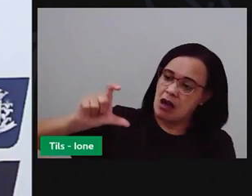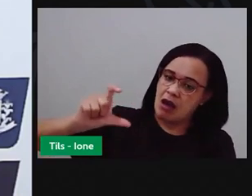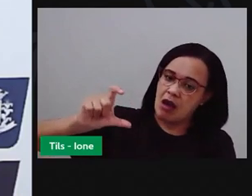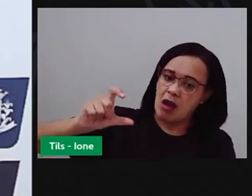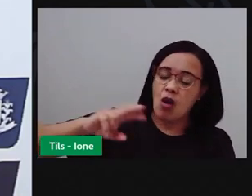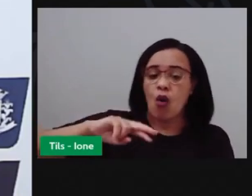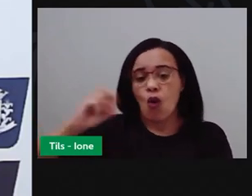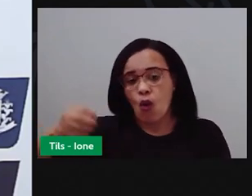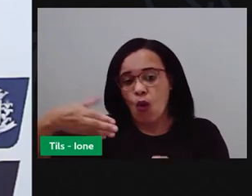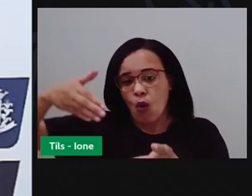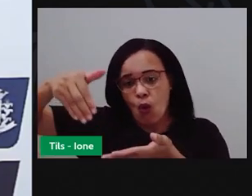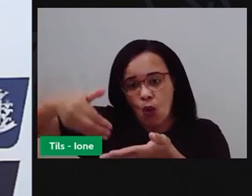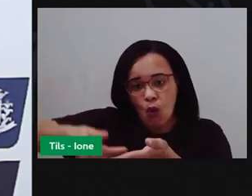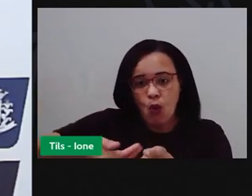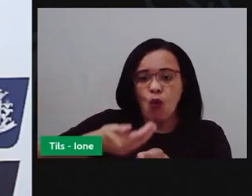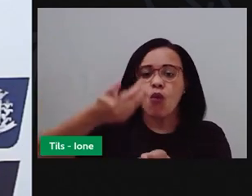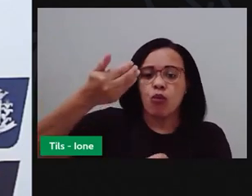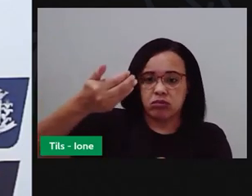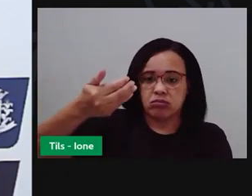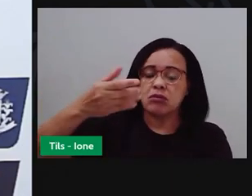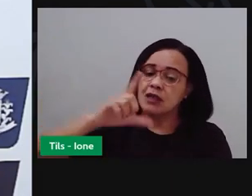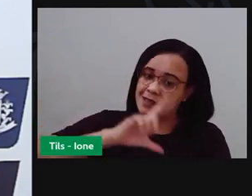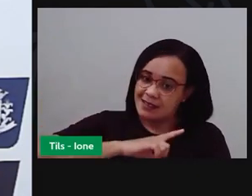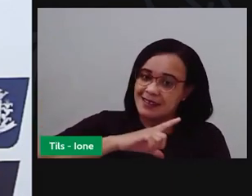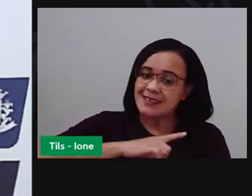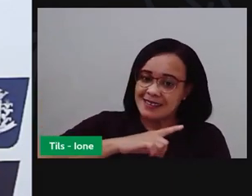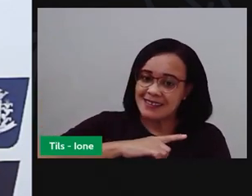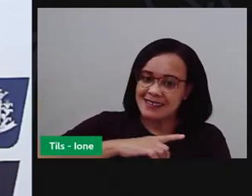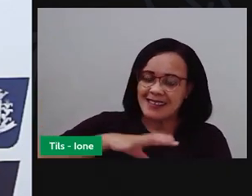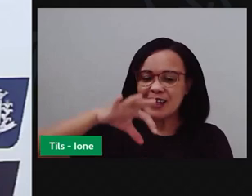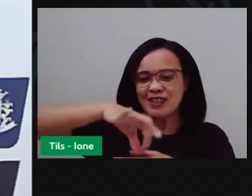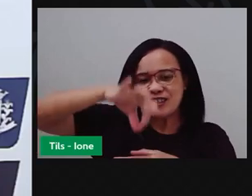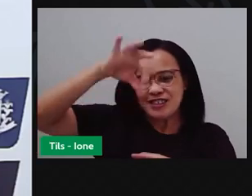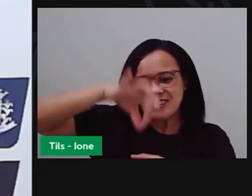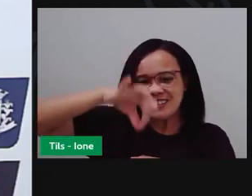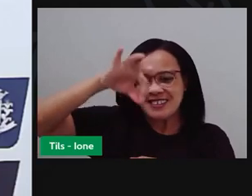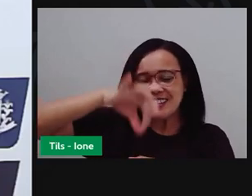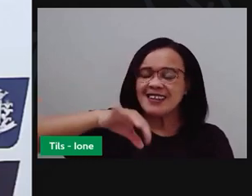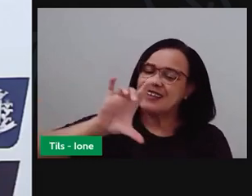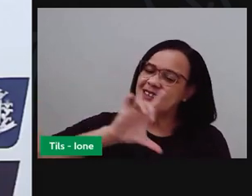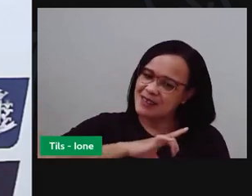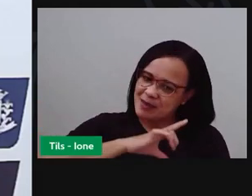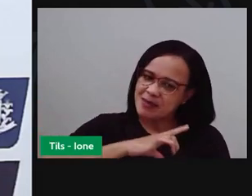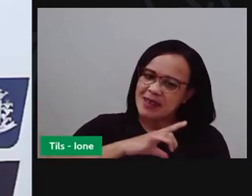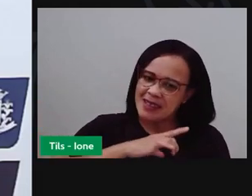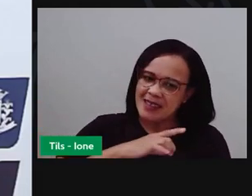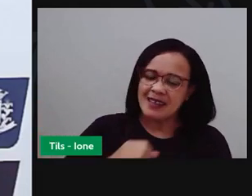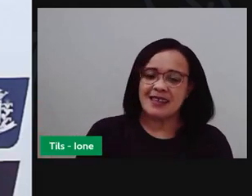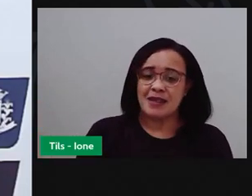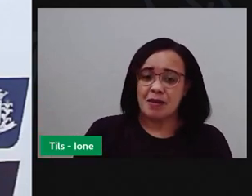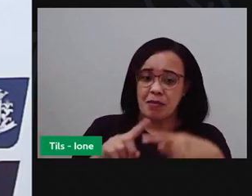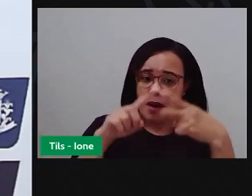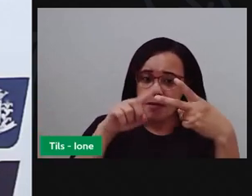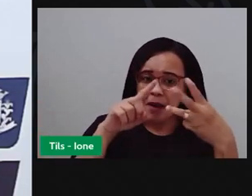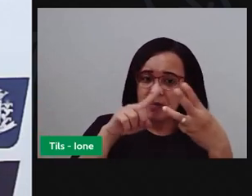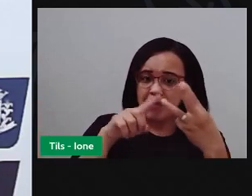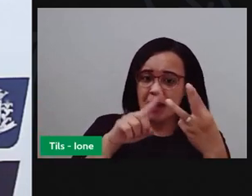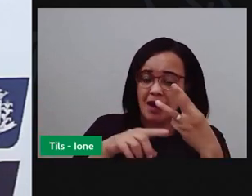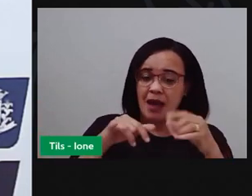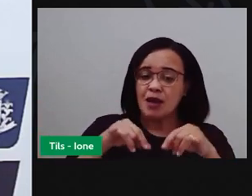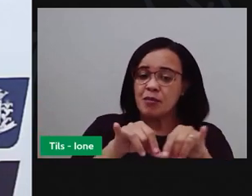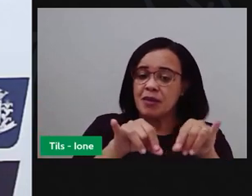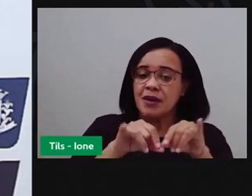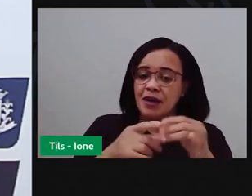colher de sopa, colher de chá e também encontrando no mercado